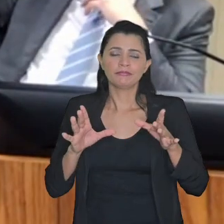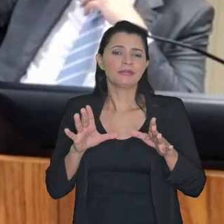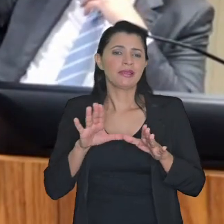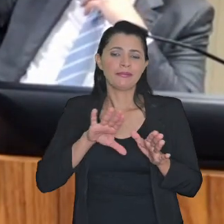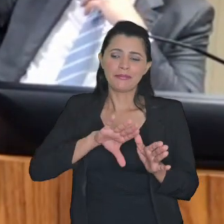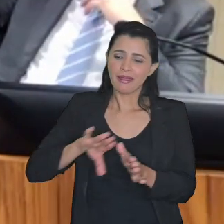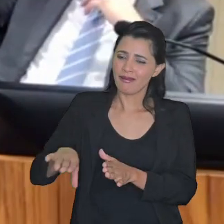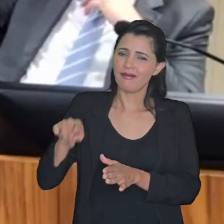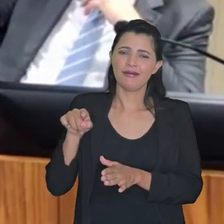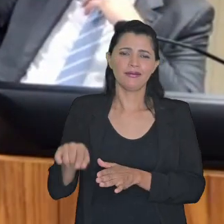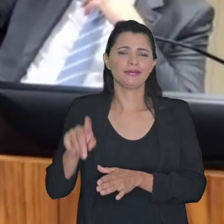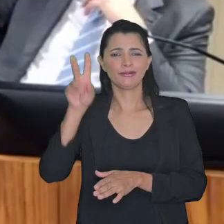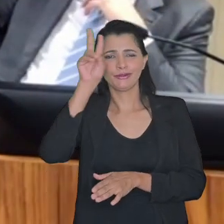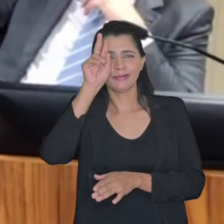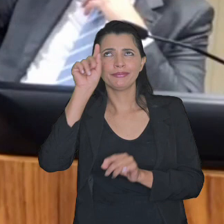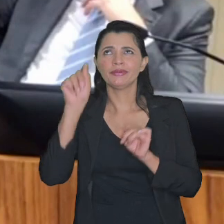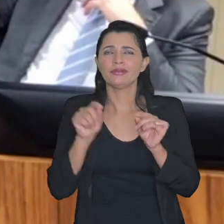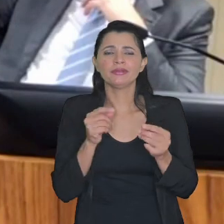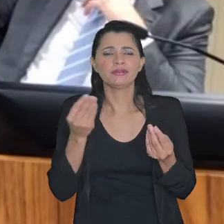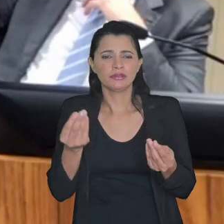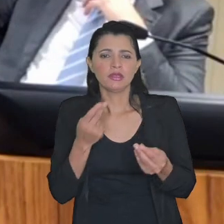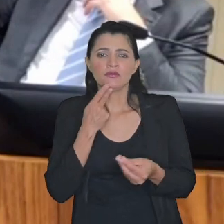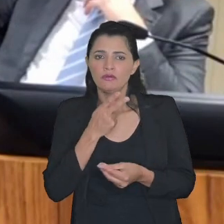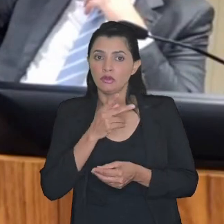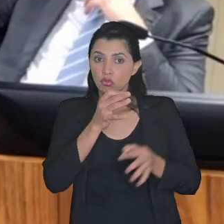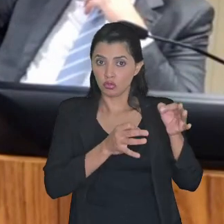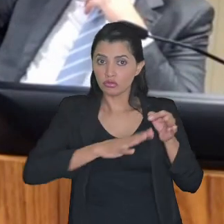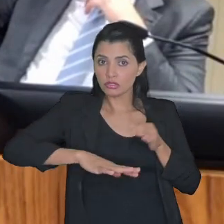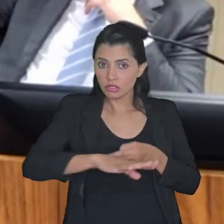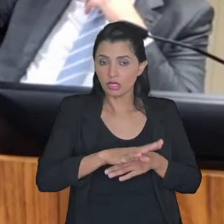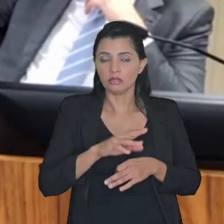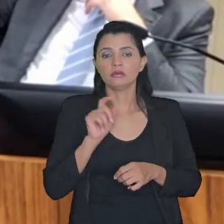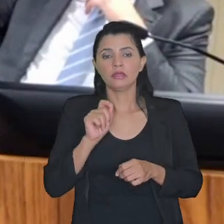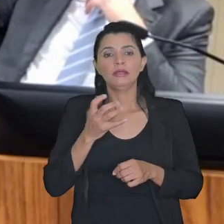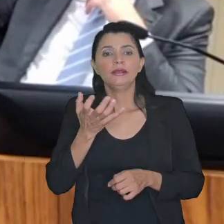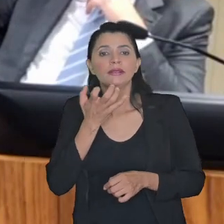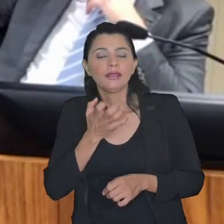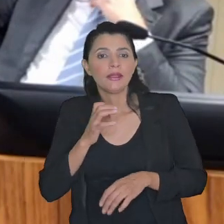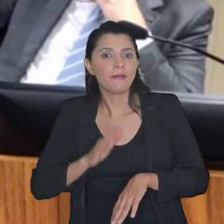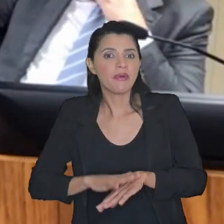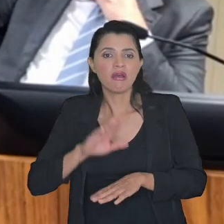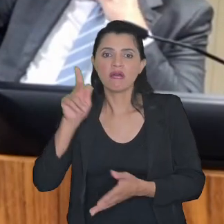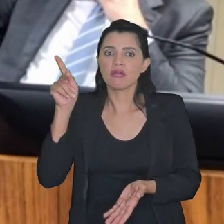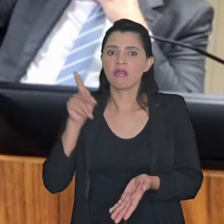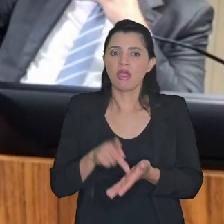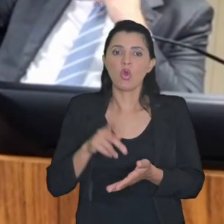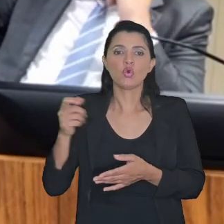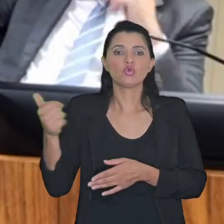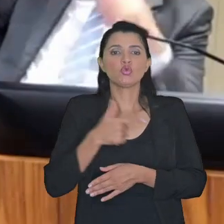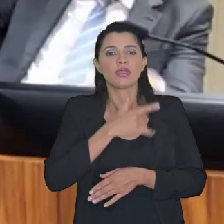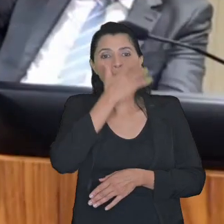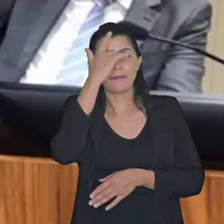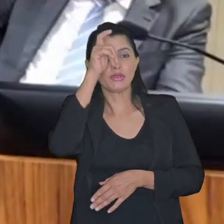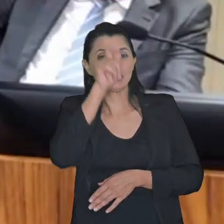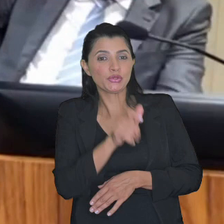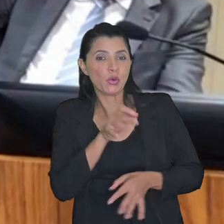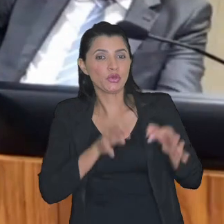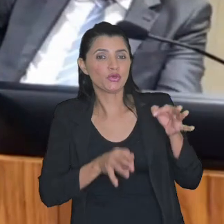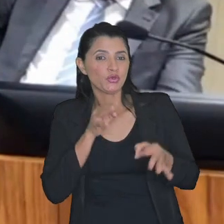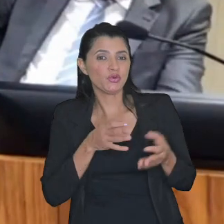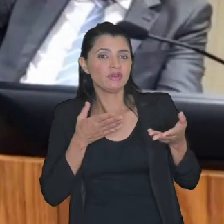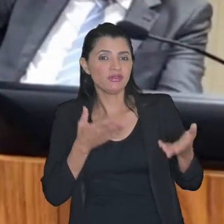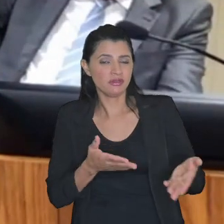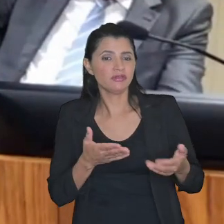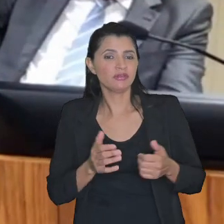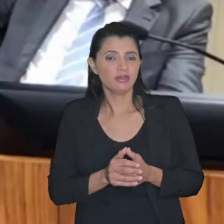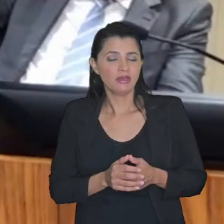lado essa história de ser estou falando de judiciário de querer ser mais real do que o rei de querer ser mais